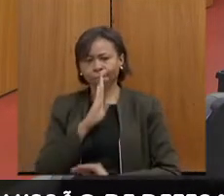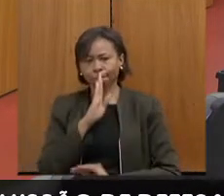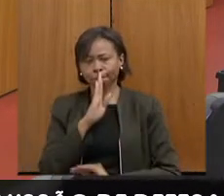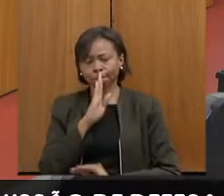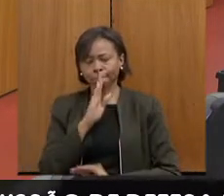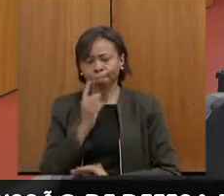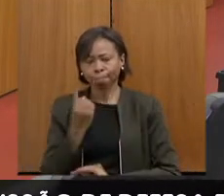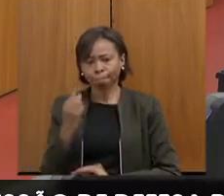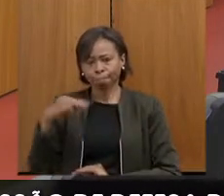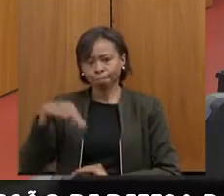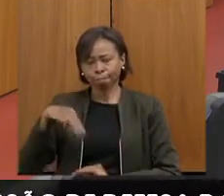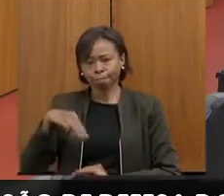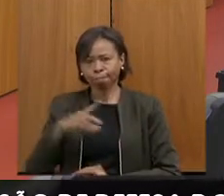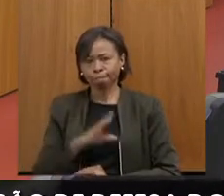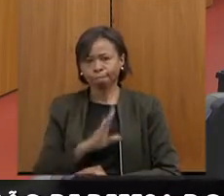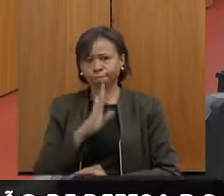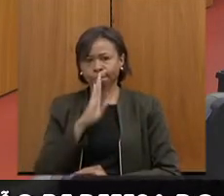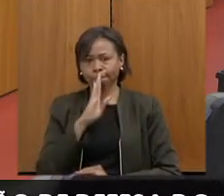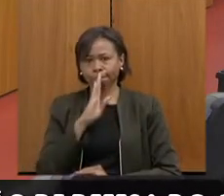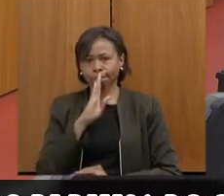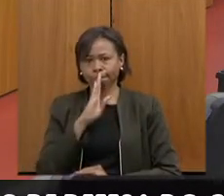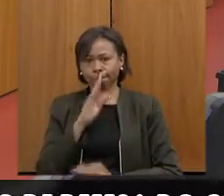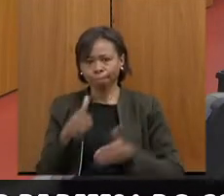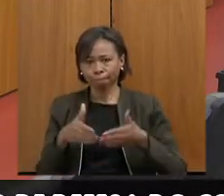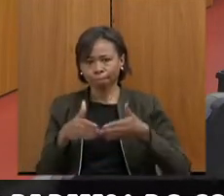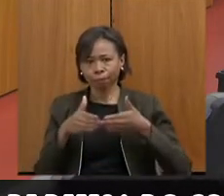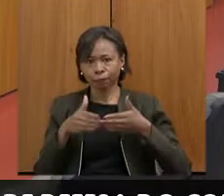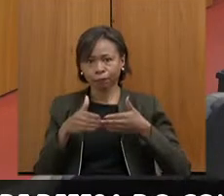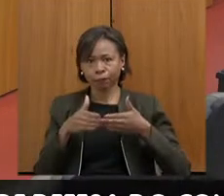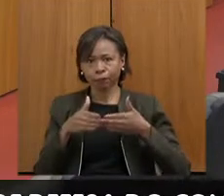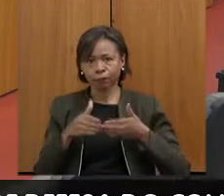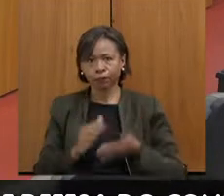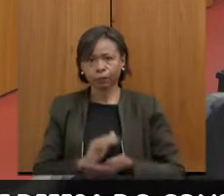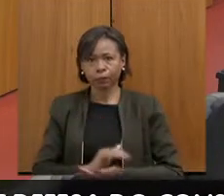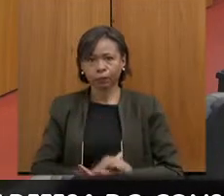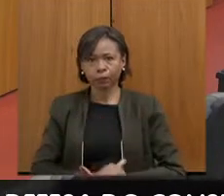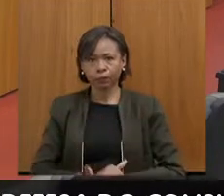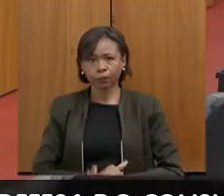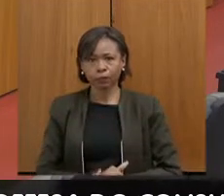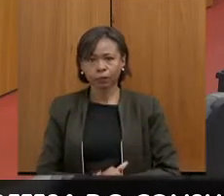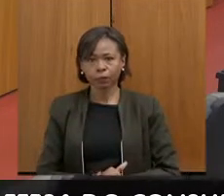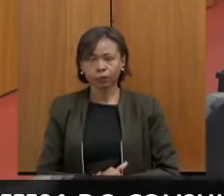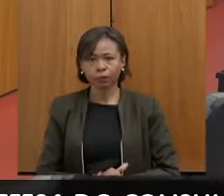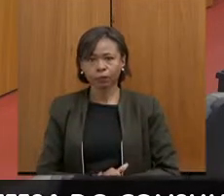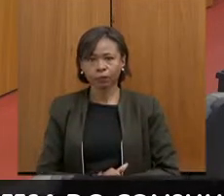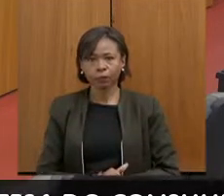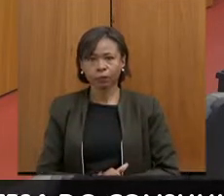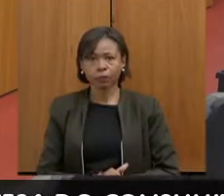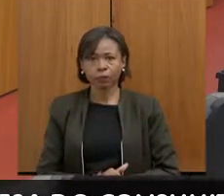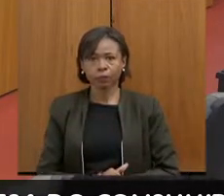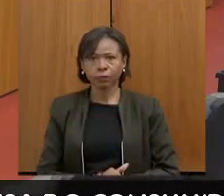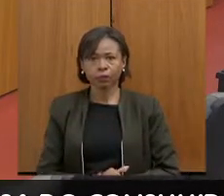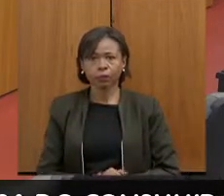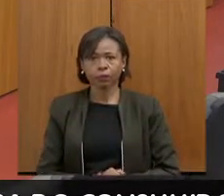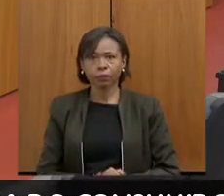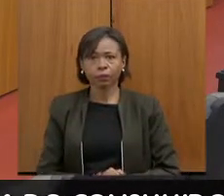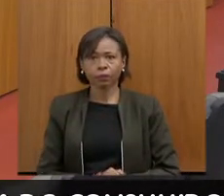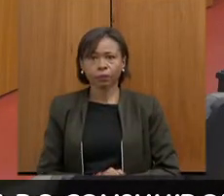Então, por favor, regimentar um minuto de silêncio. Tchau. Tchau. Tchau. Tchau.